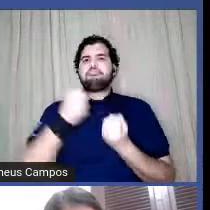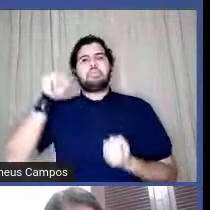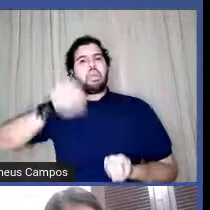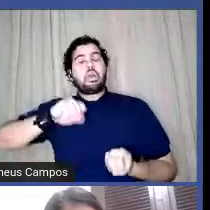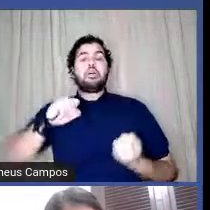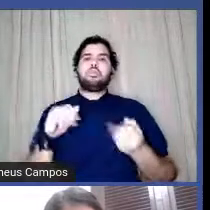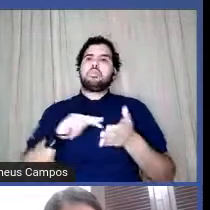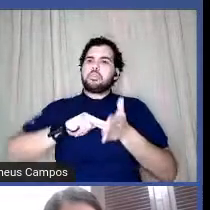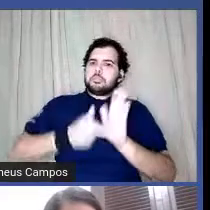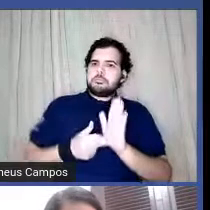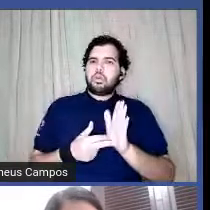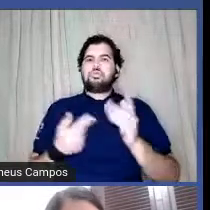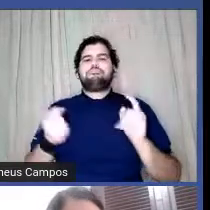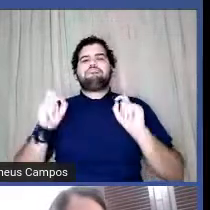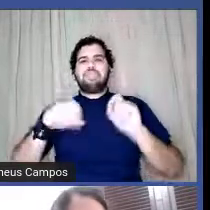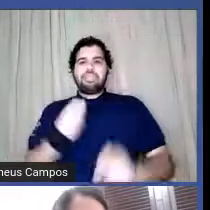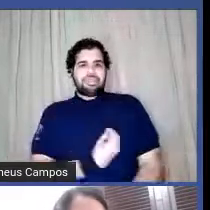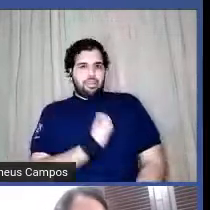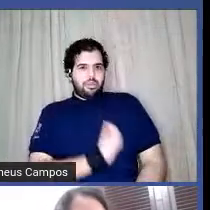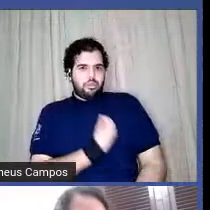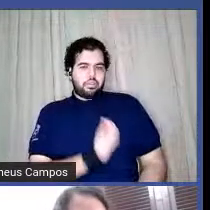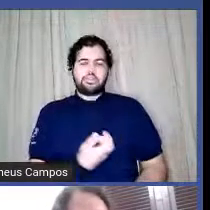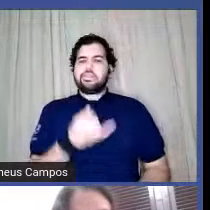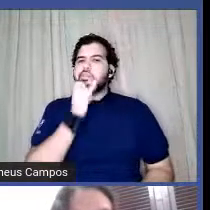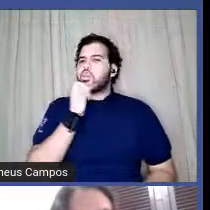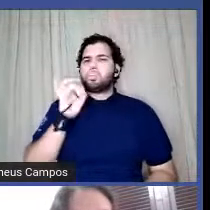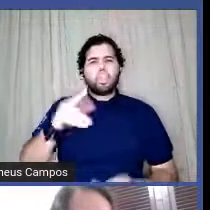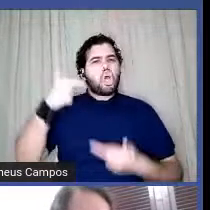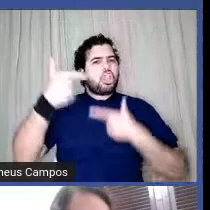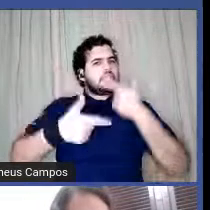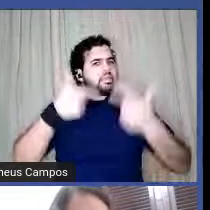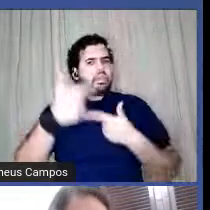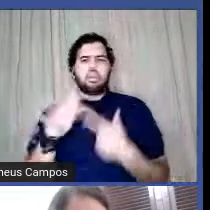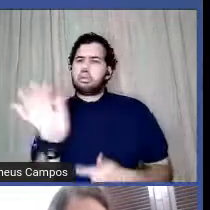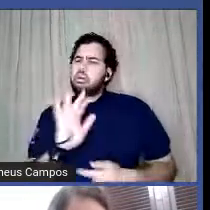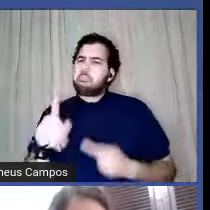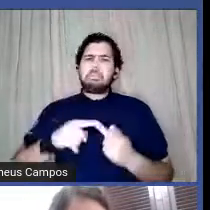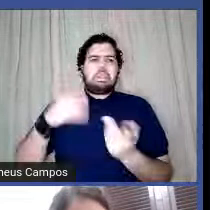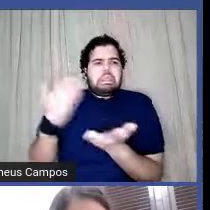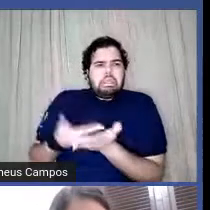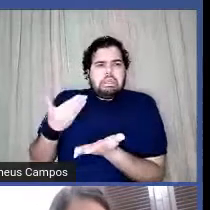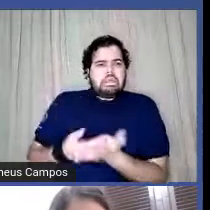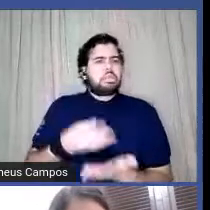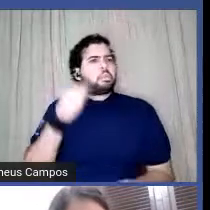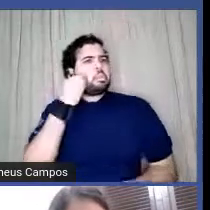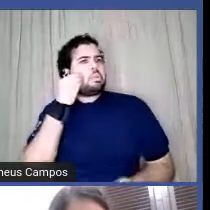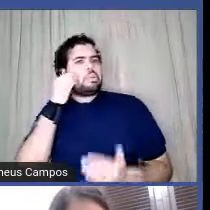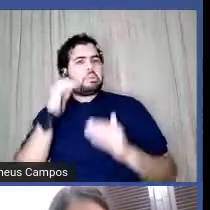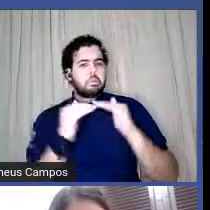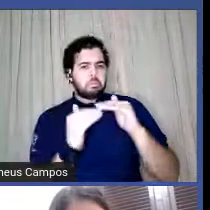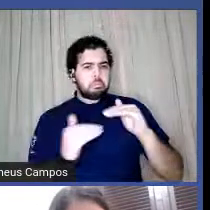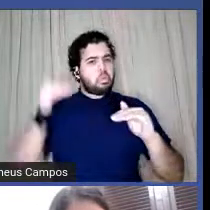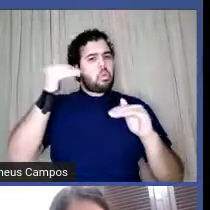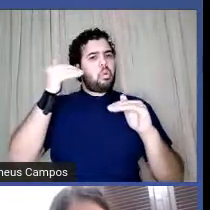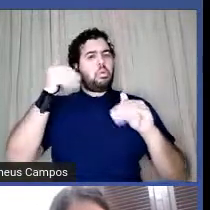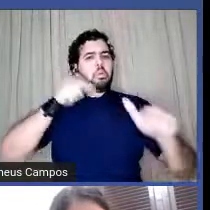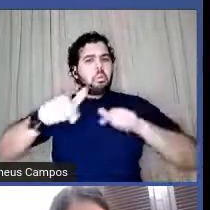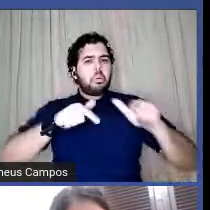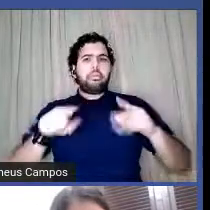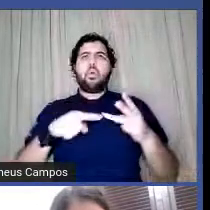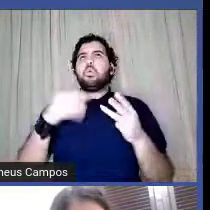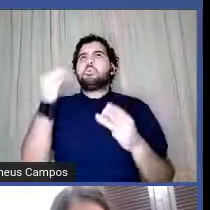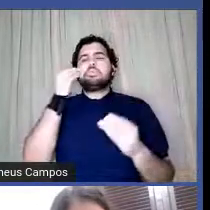pra minha vida, né? Não é só trabalhar, estudar, tentar uma promoção no emprego, tentar um concurso público.